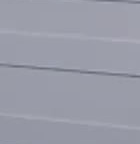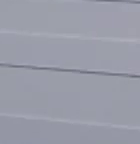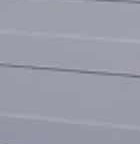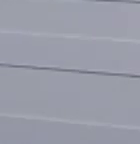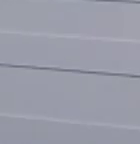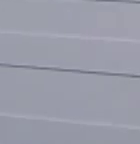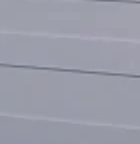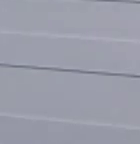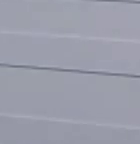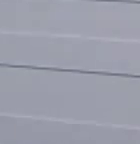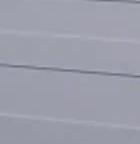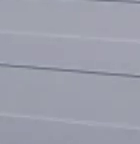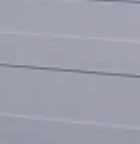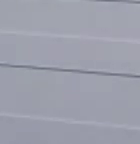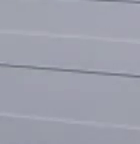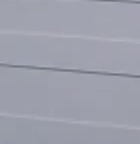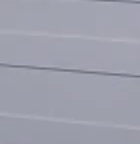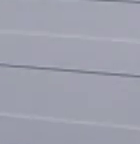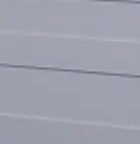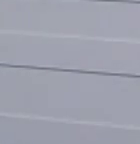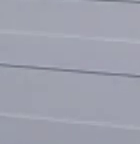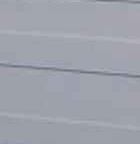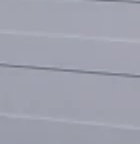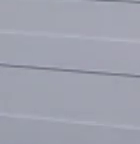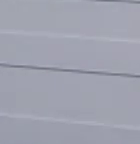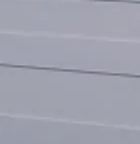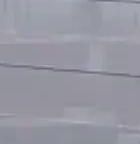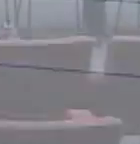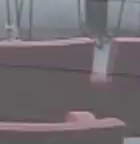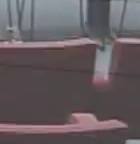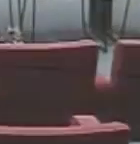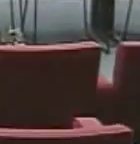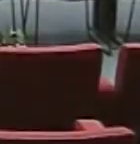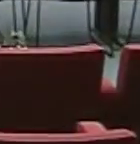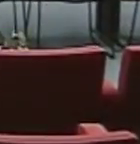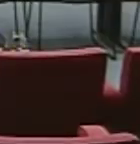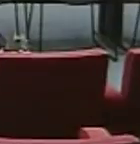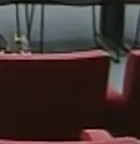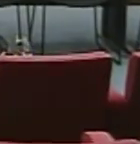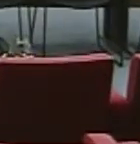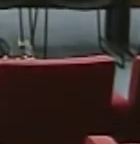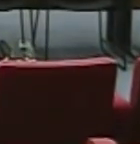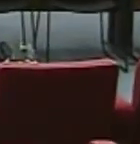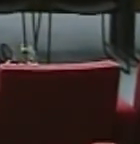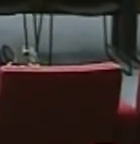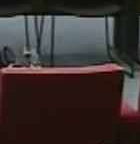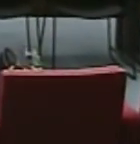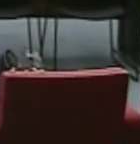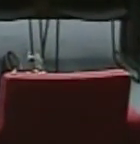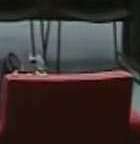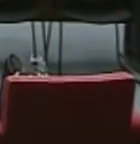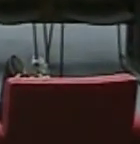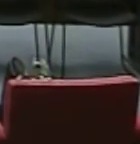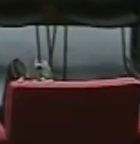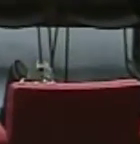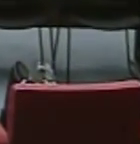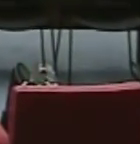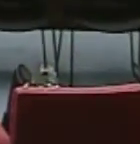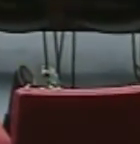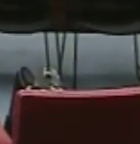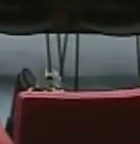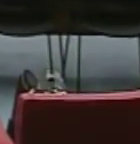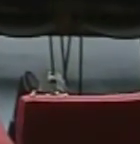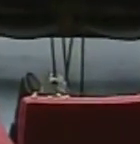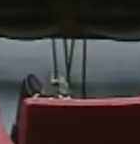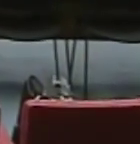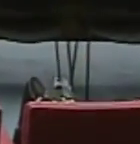Daqui a pouco então a gente já está aqui com imagens da sala onde vai ser realizada a audiência pública, o ministro Marco Aurélio ainda não